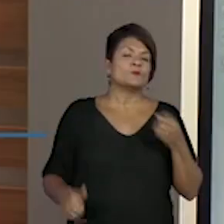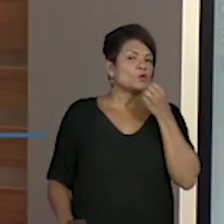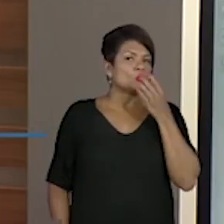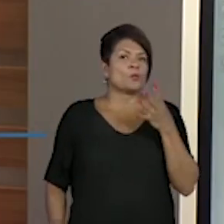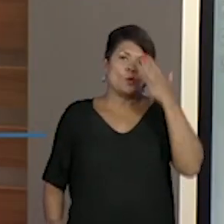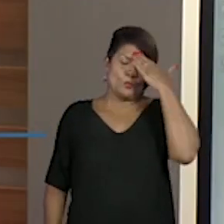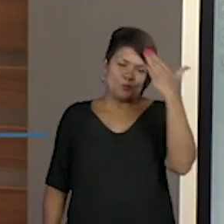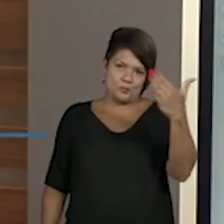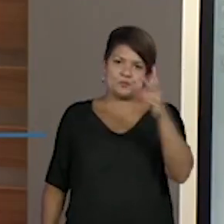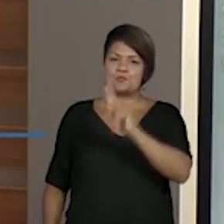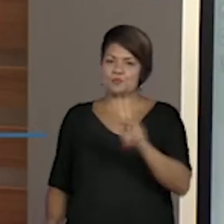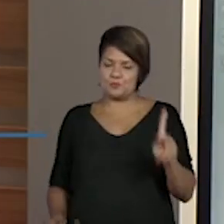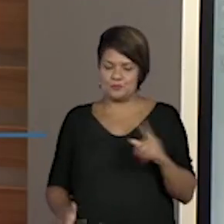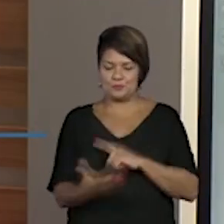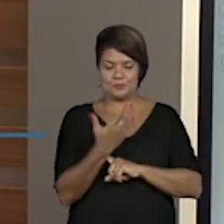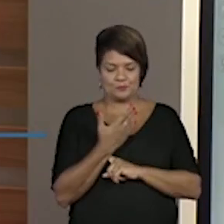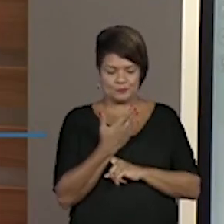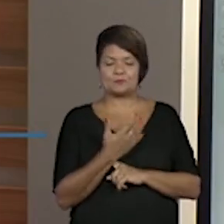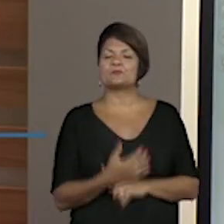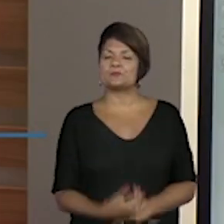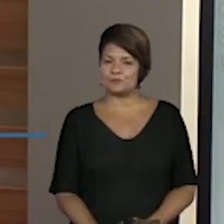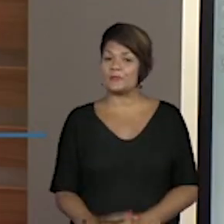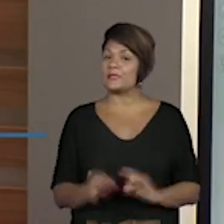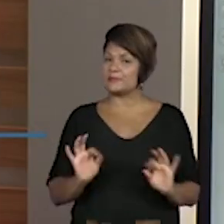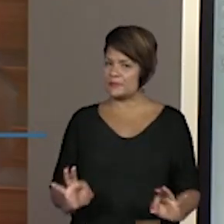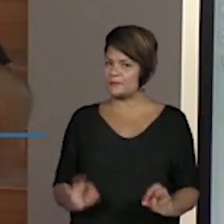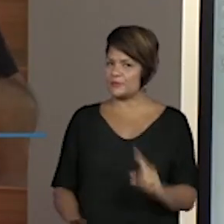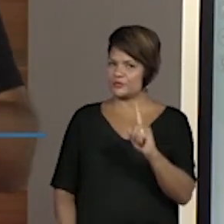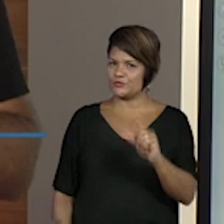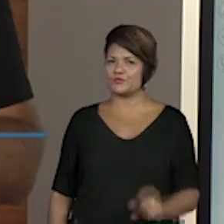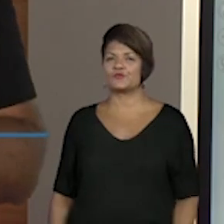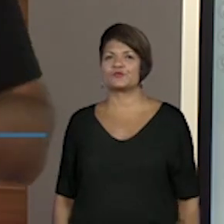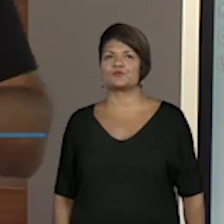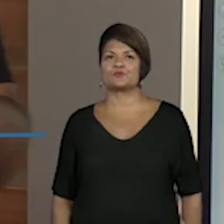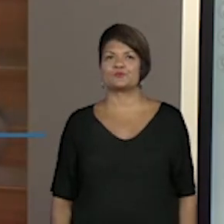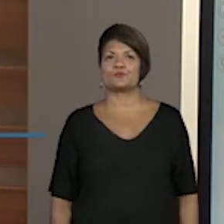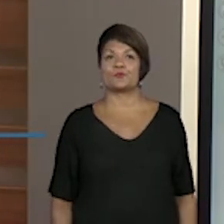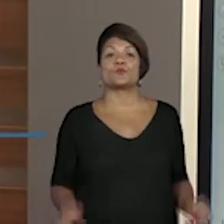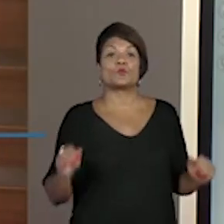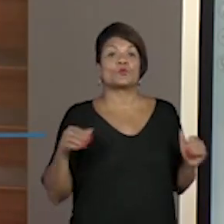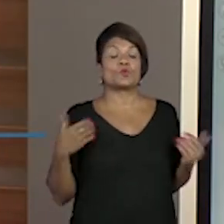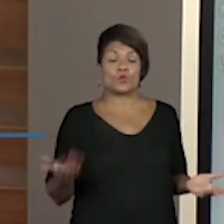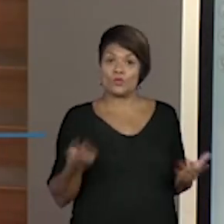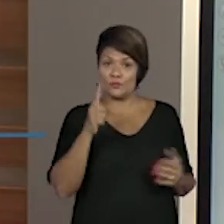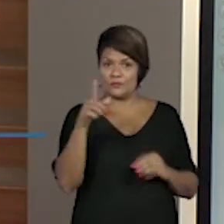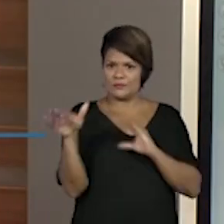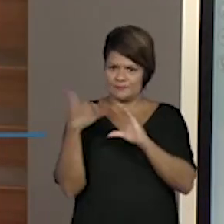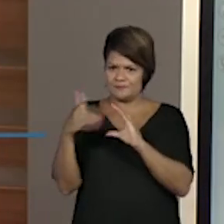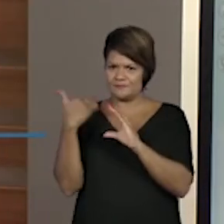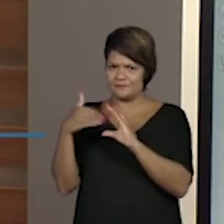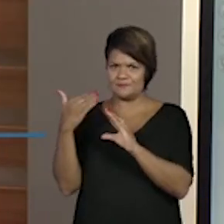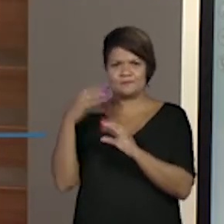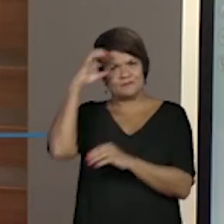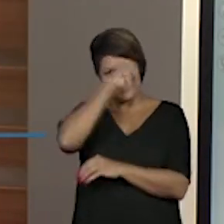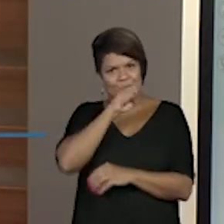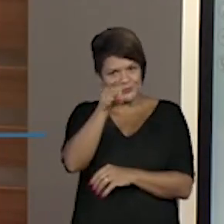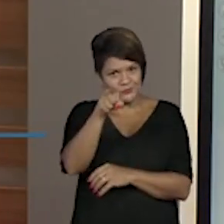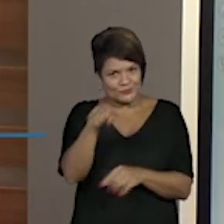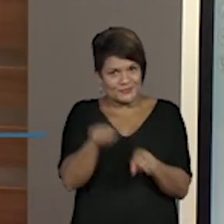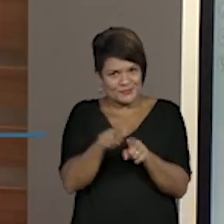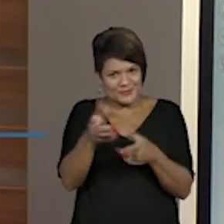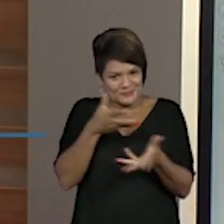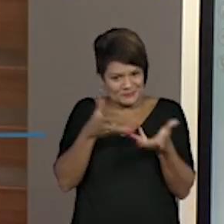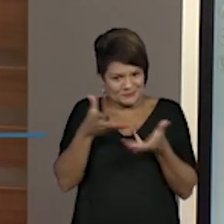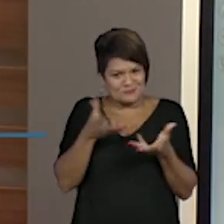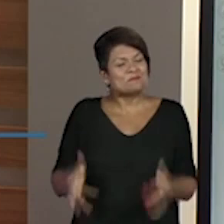Muito obrigado pela contribuição. Exatamente isso. É isso aí. Quanto mais vocês contribuem, a gente aprende com vocês também. Olha que